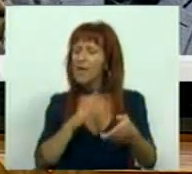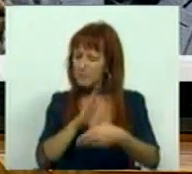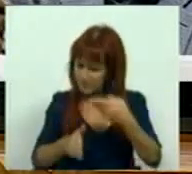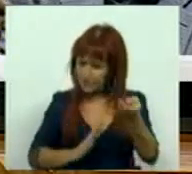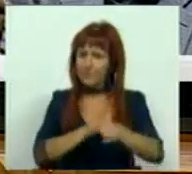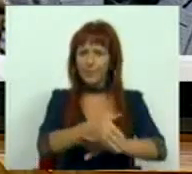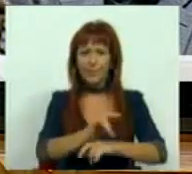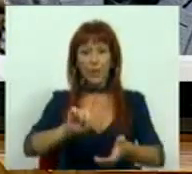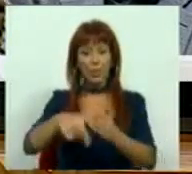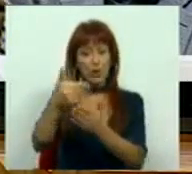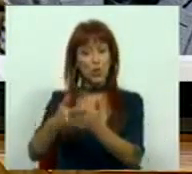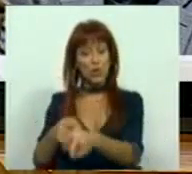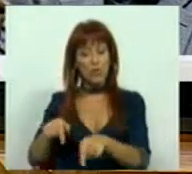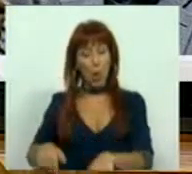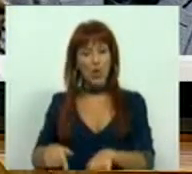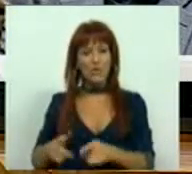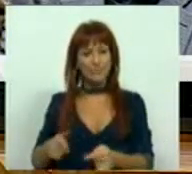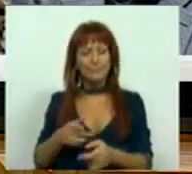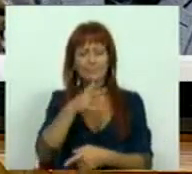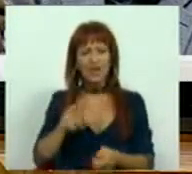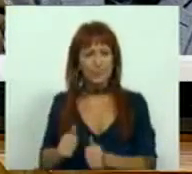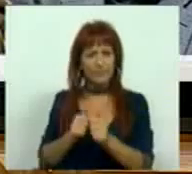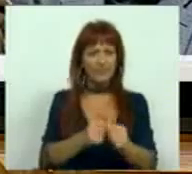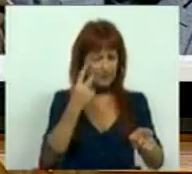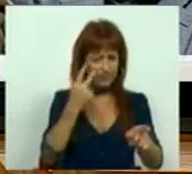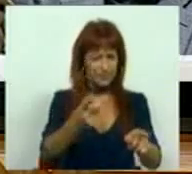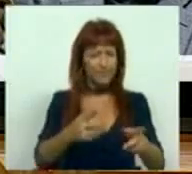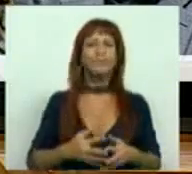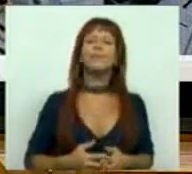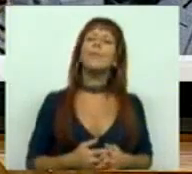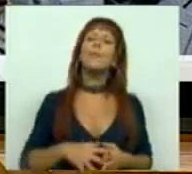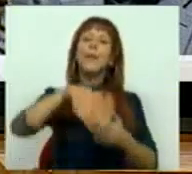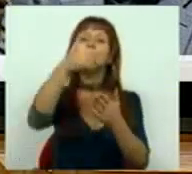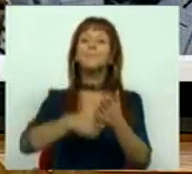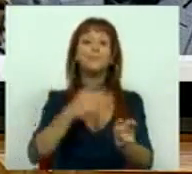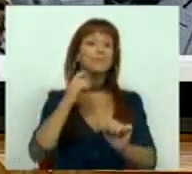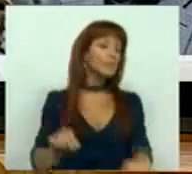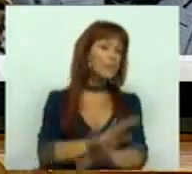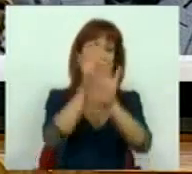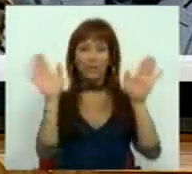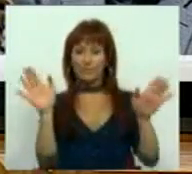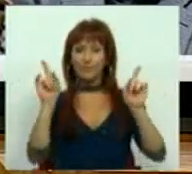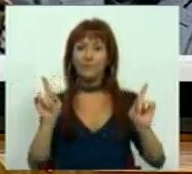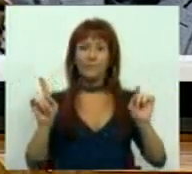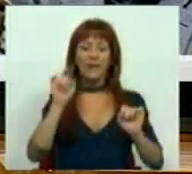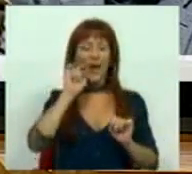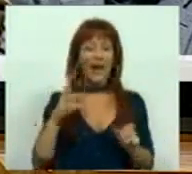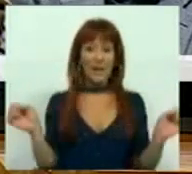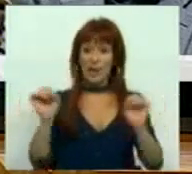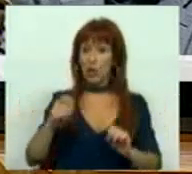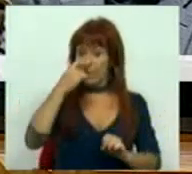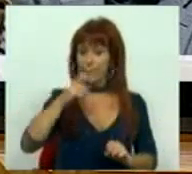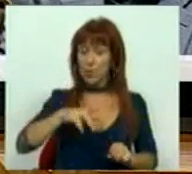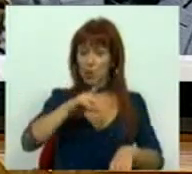aquilo que o projeto de resolução hoje aqui indica. A resolução é muito clara. Garante que nenhum